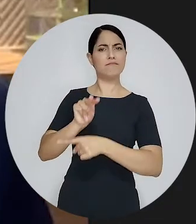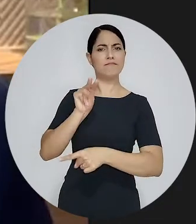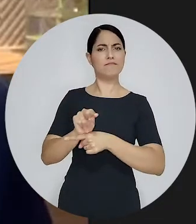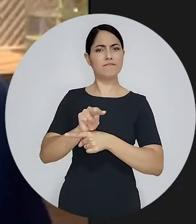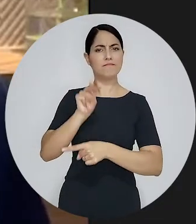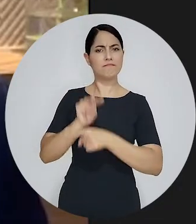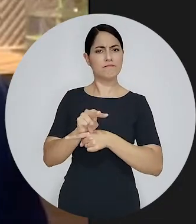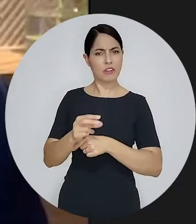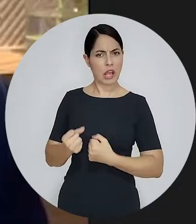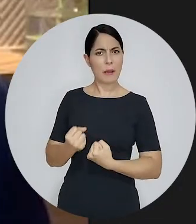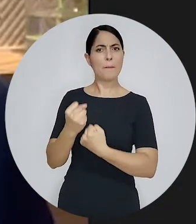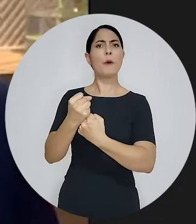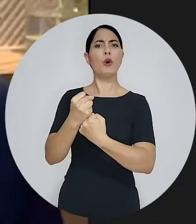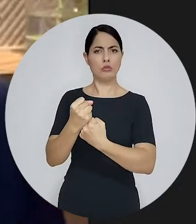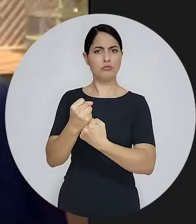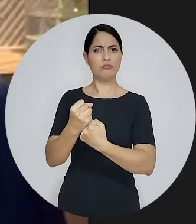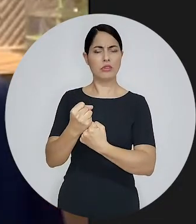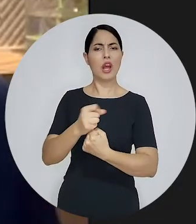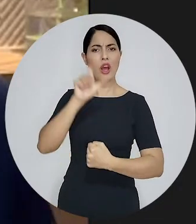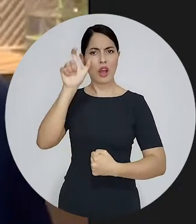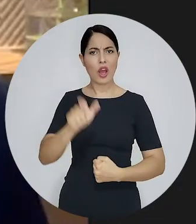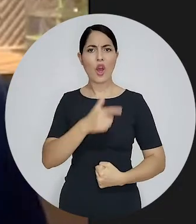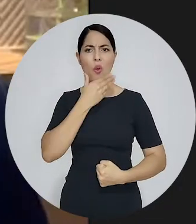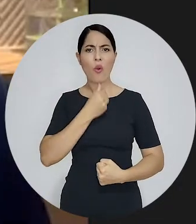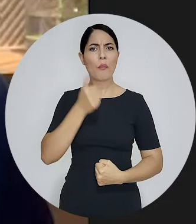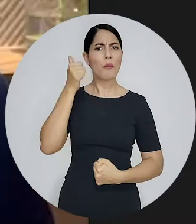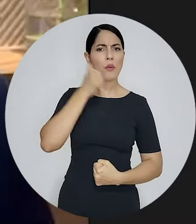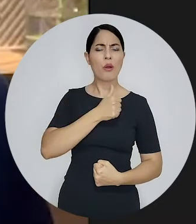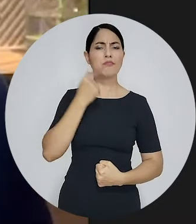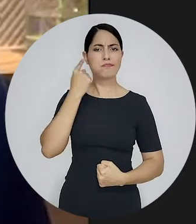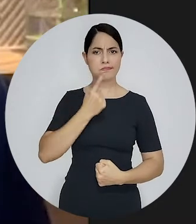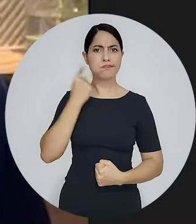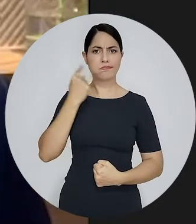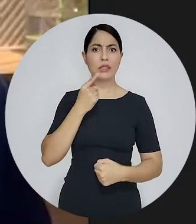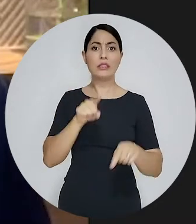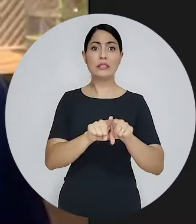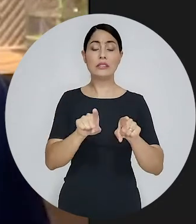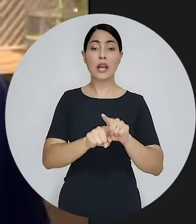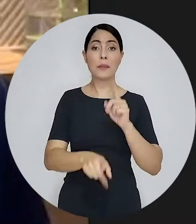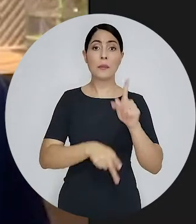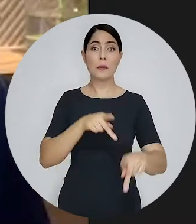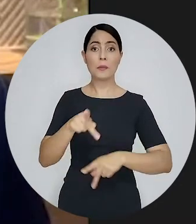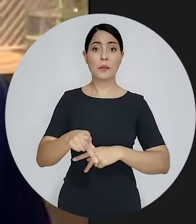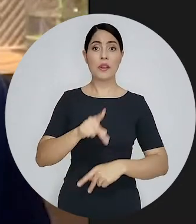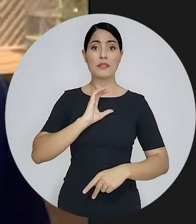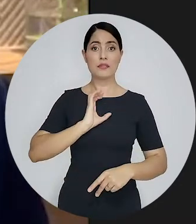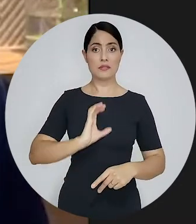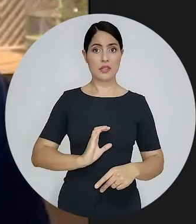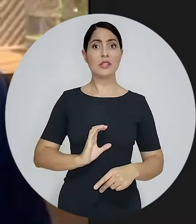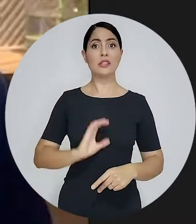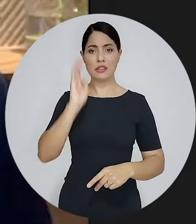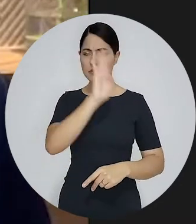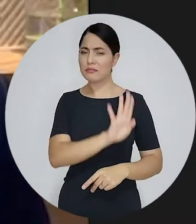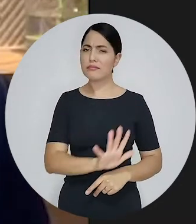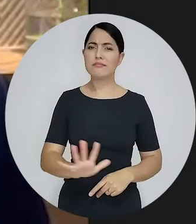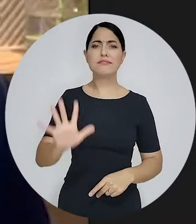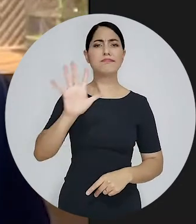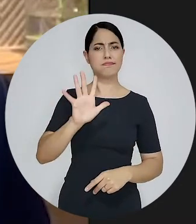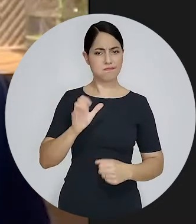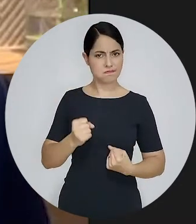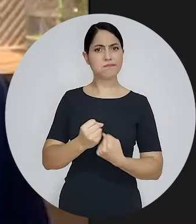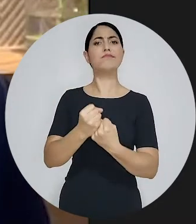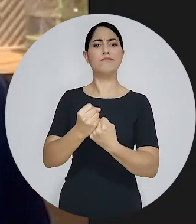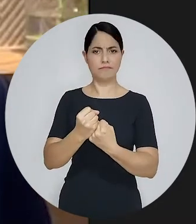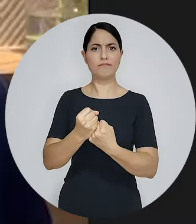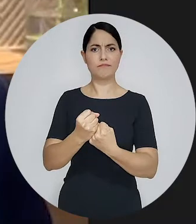socorro ao advogado à advogada ofendida e também à cidadania brasileira. É preciso